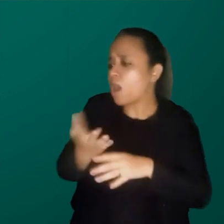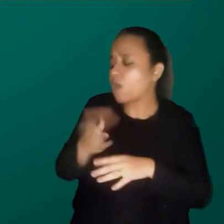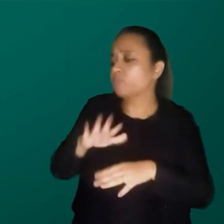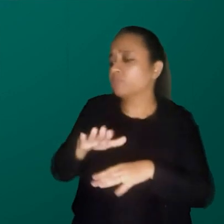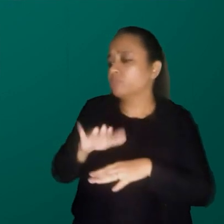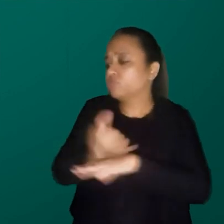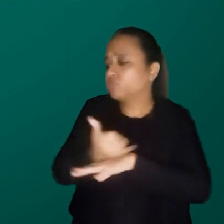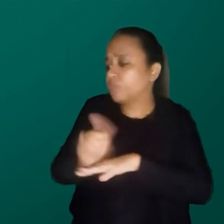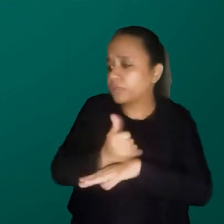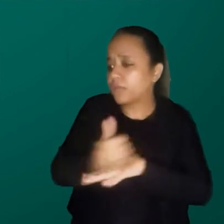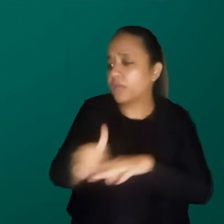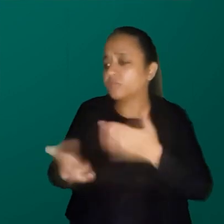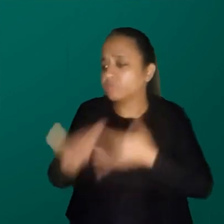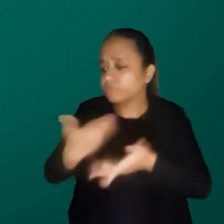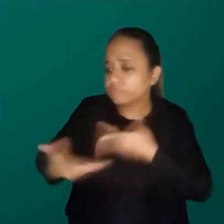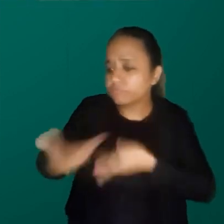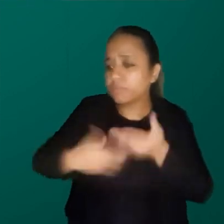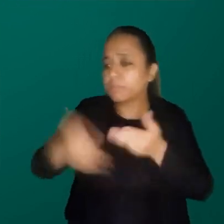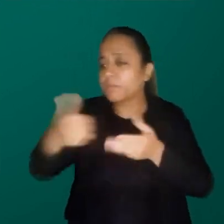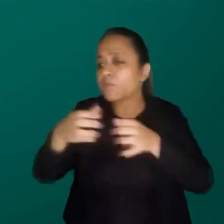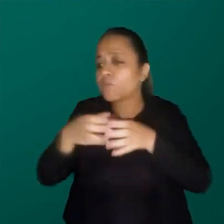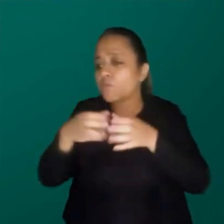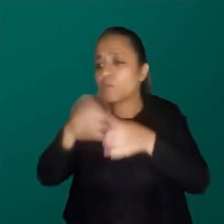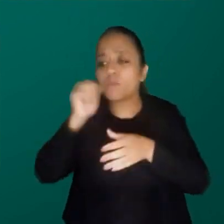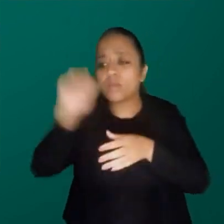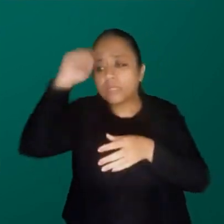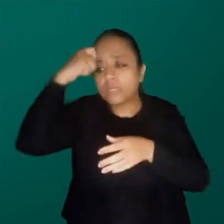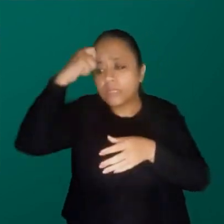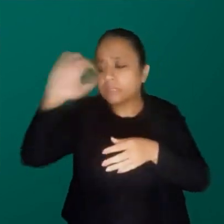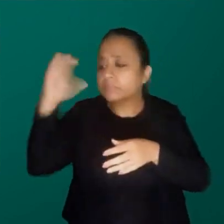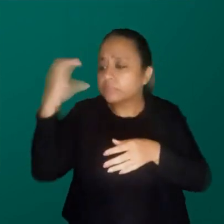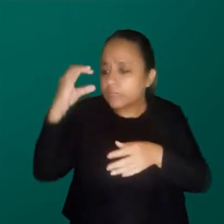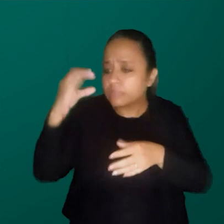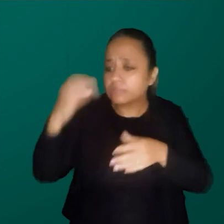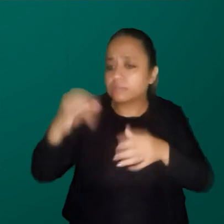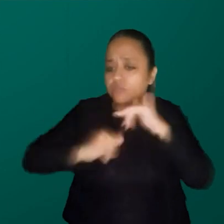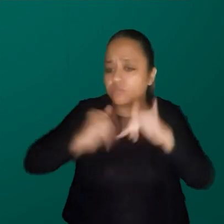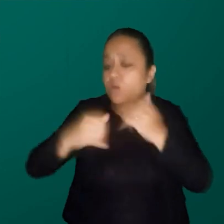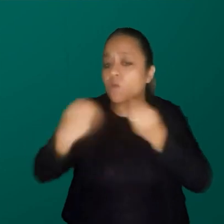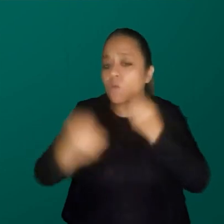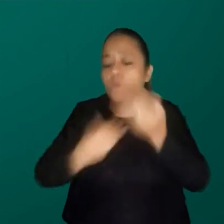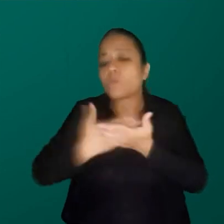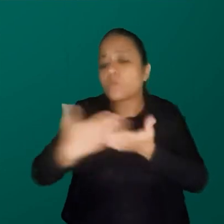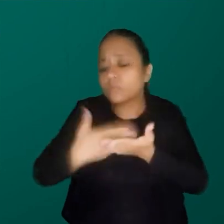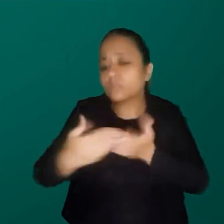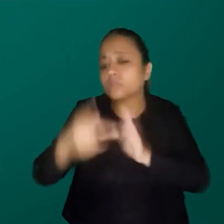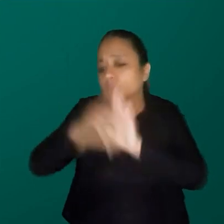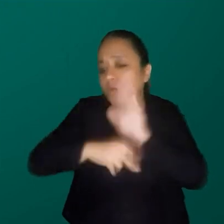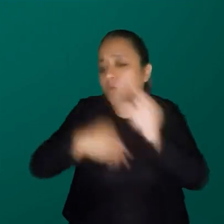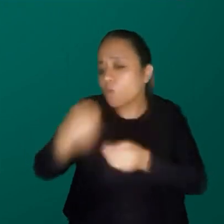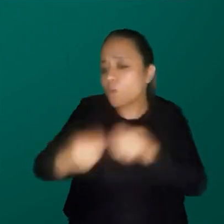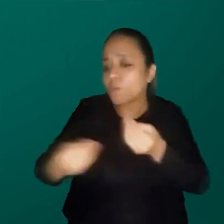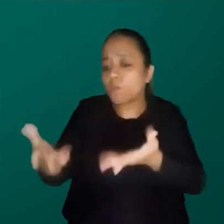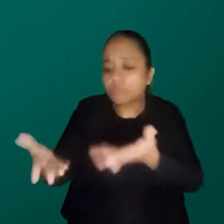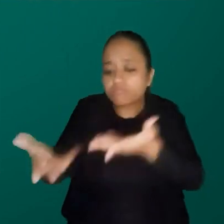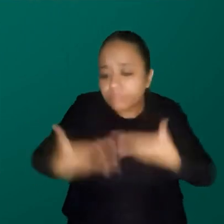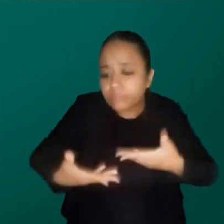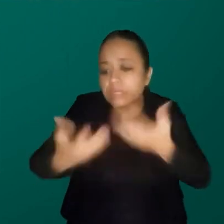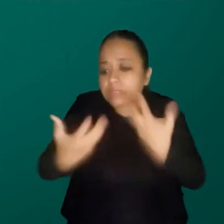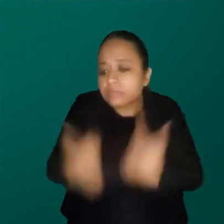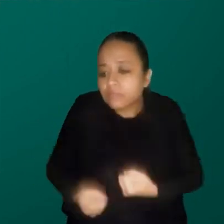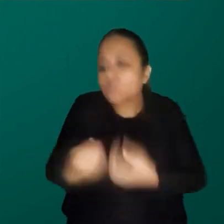para interagir com a primeira equipe do Mulheres Negras? Fazendo Ciência? Como foi o início desse projeto e a receptividade dele?